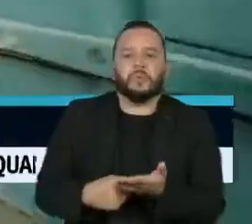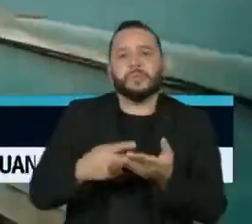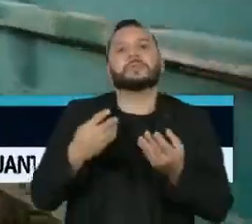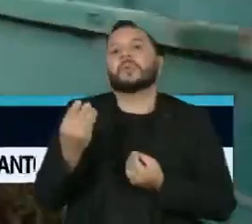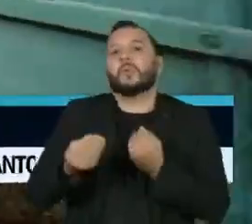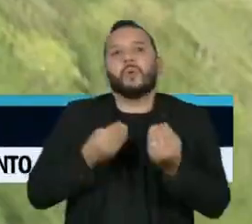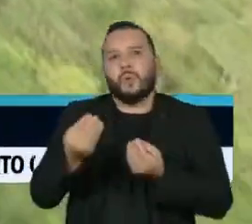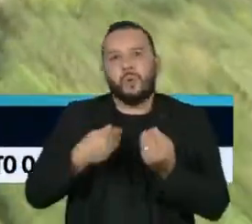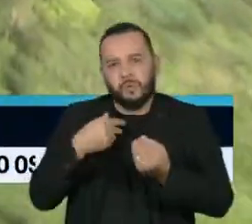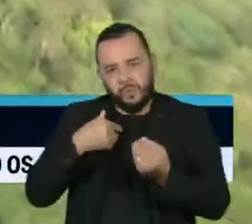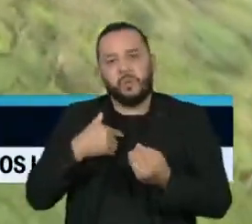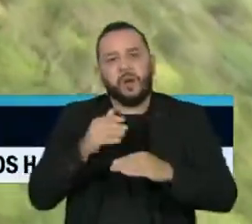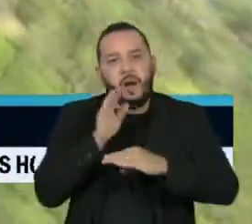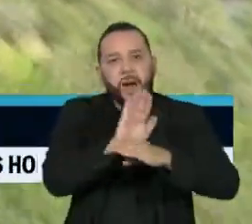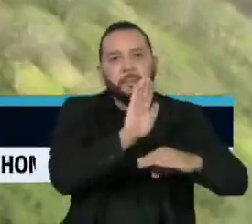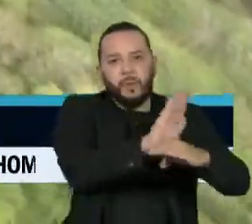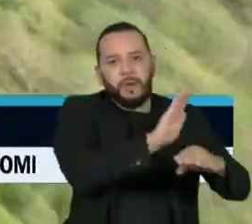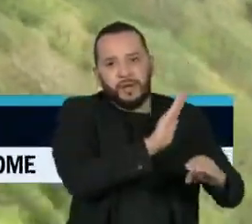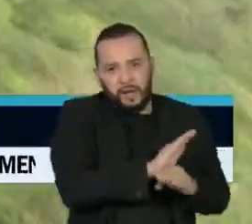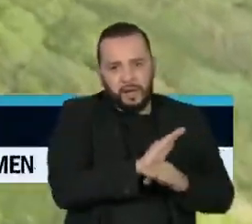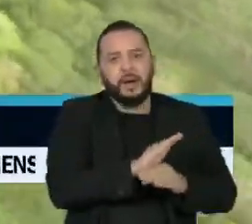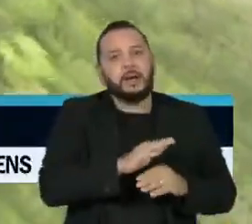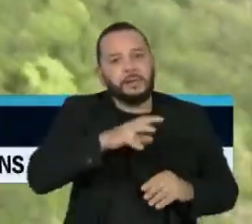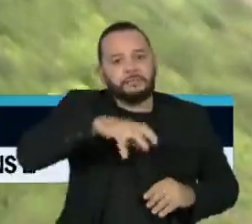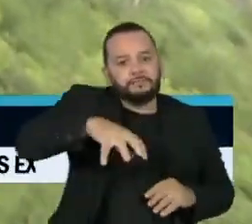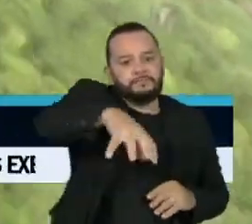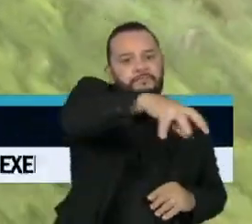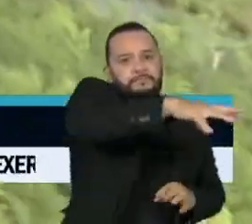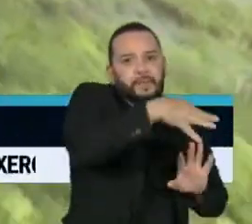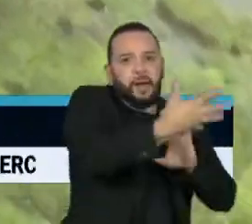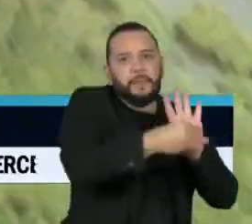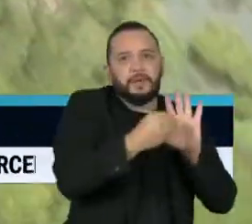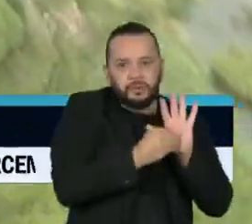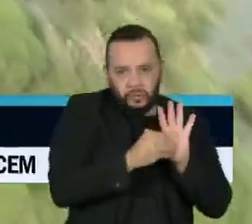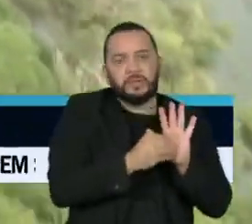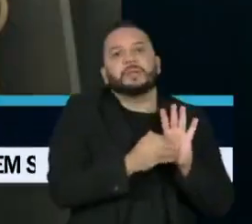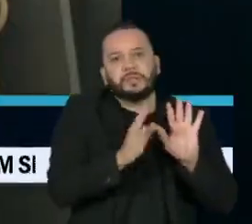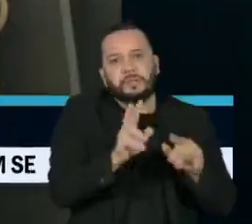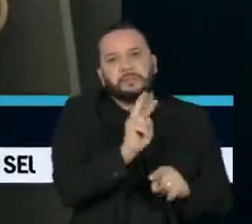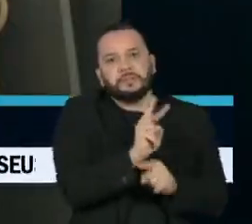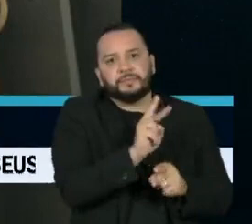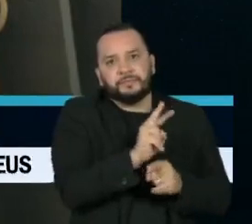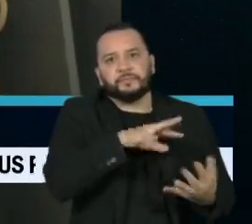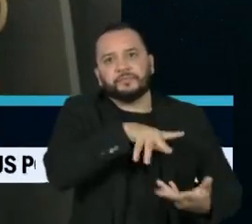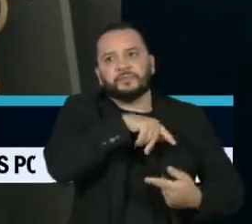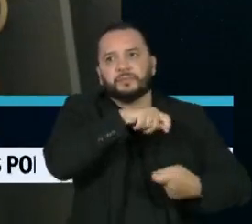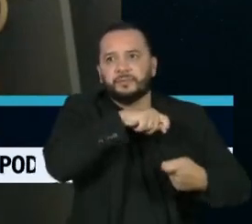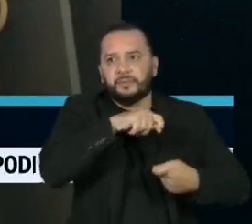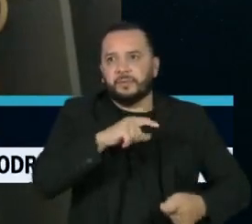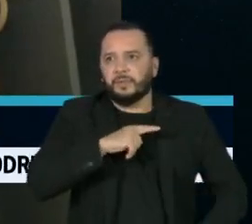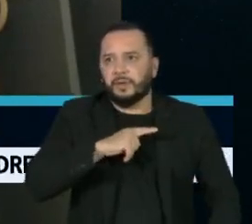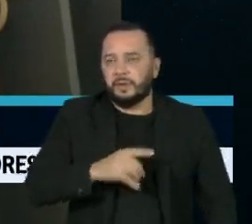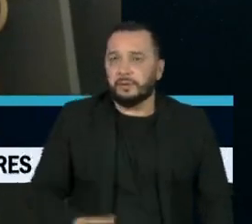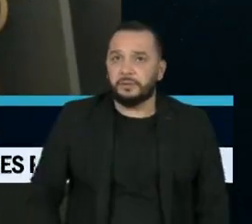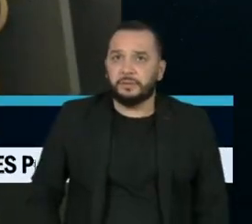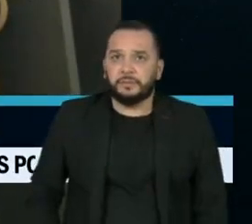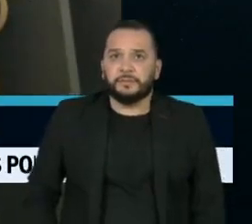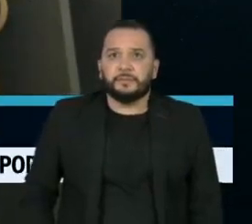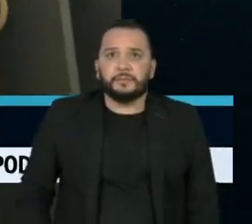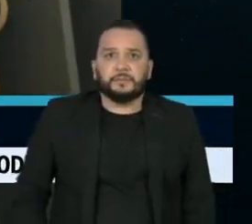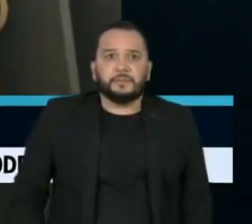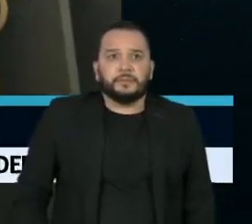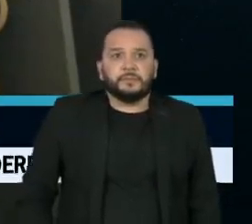os esforços dos estados da região na preservação e na sustentabilidade da floresta. 90% da